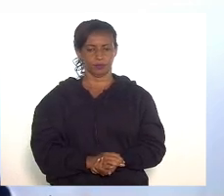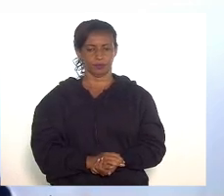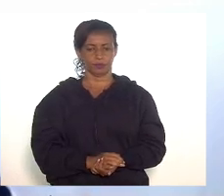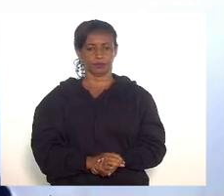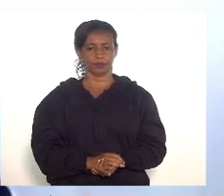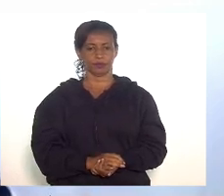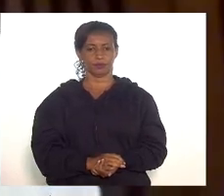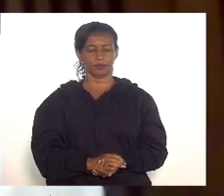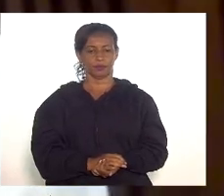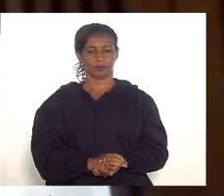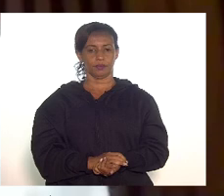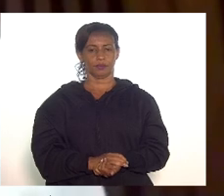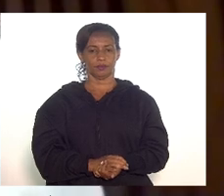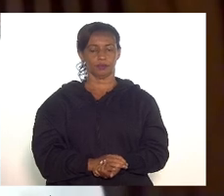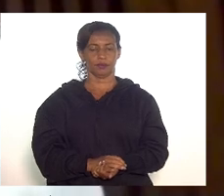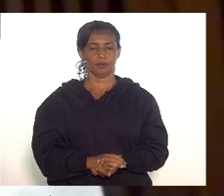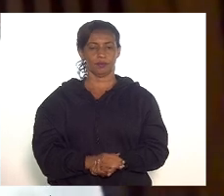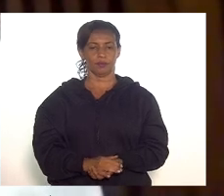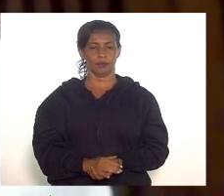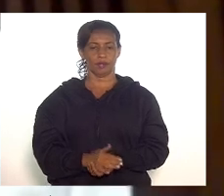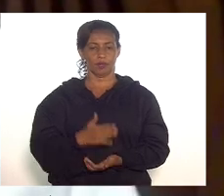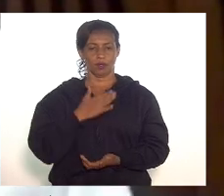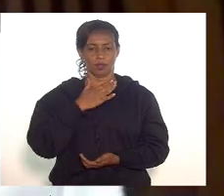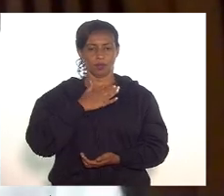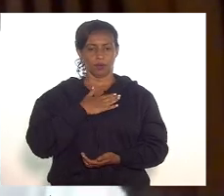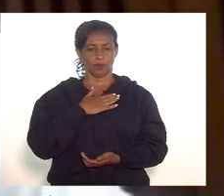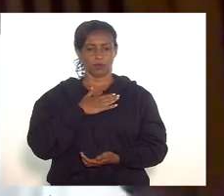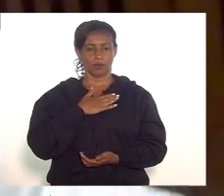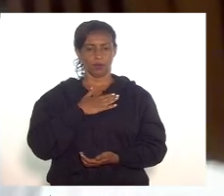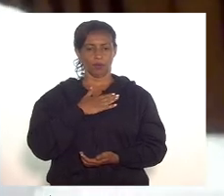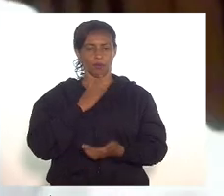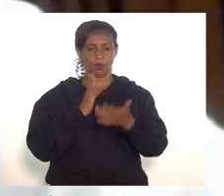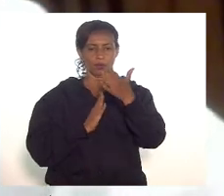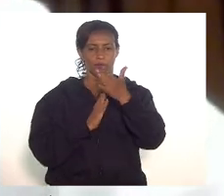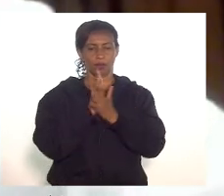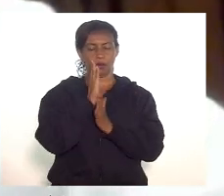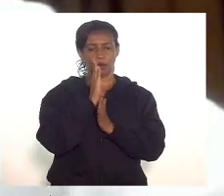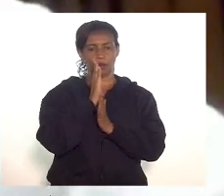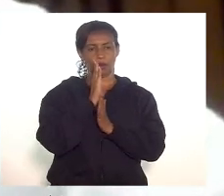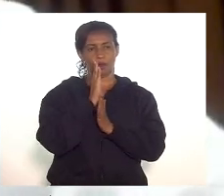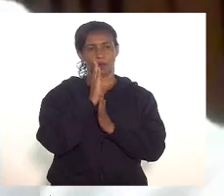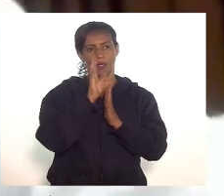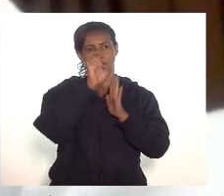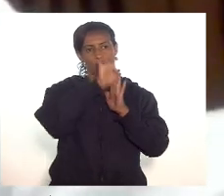Meu presidente, o parecer é favorável à emenda 1